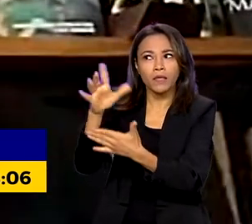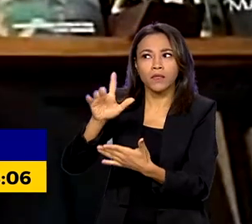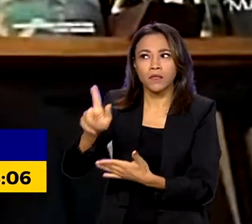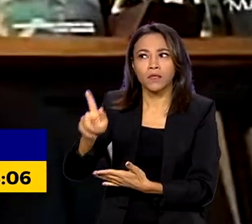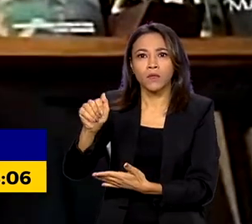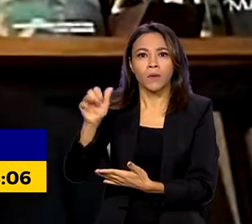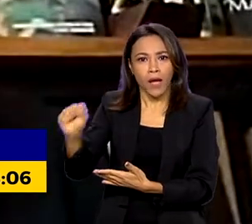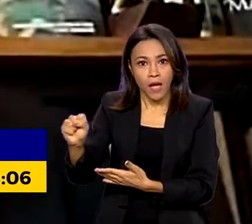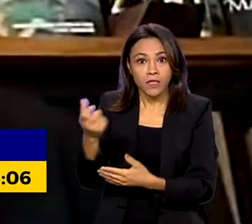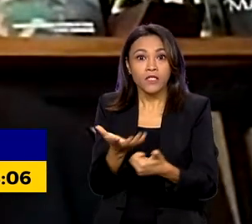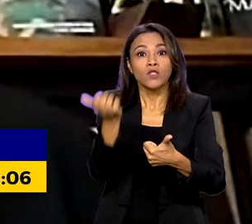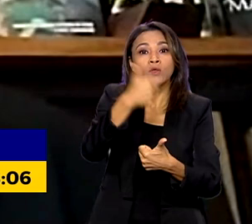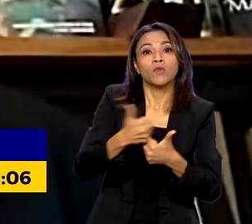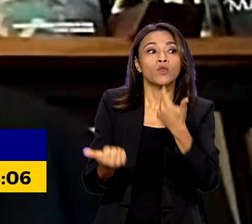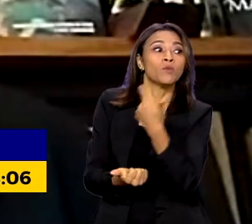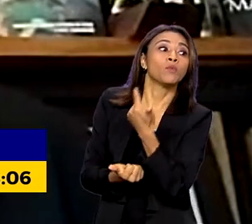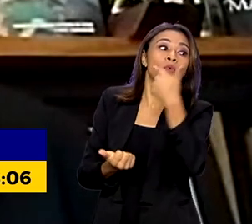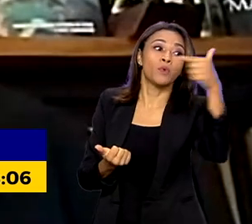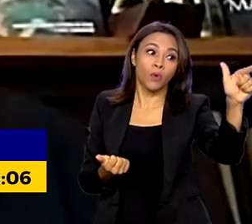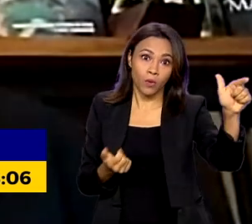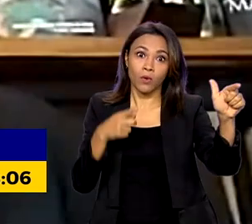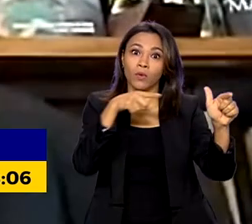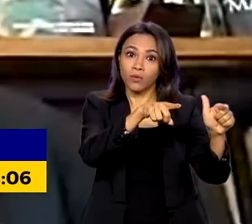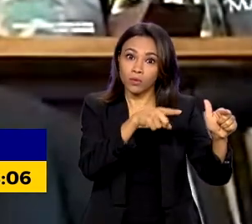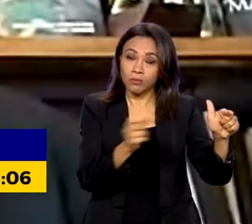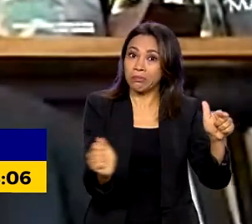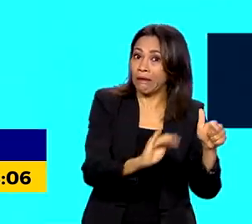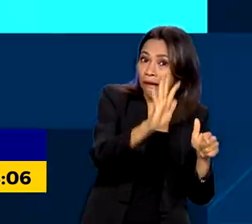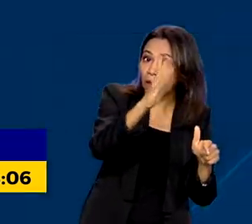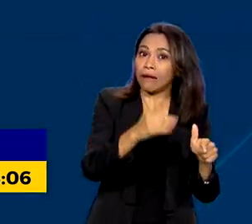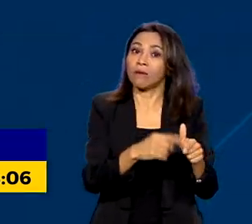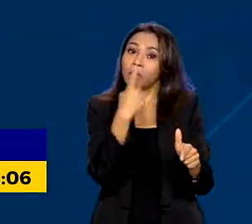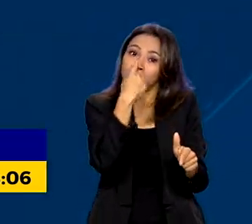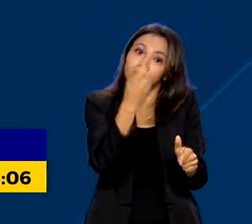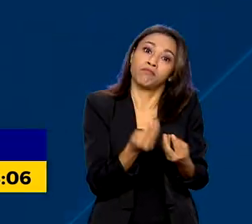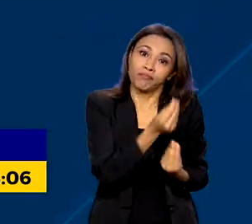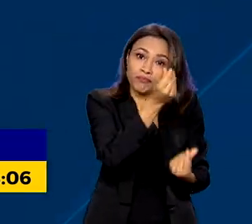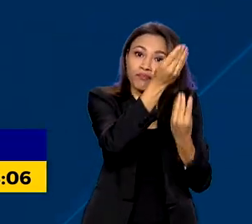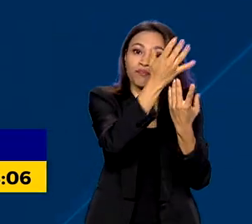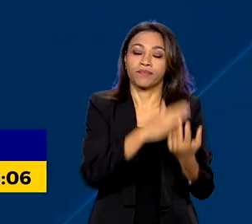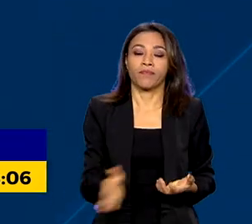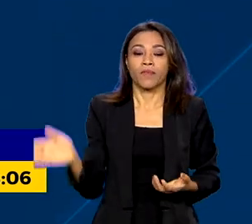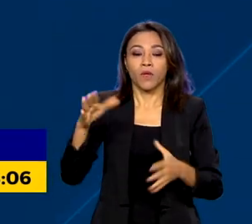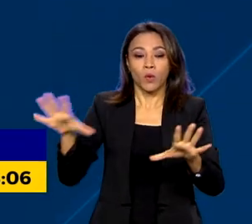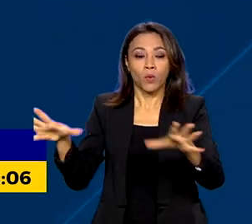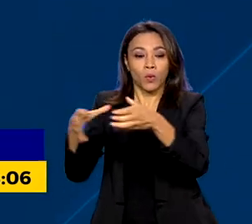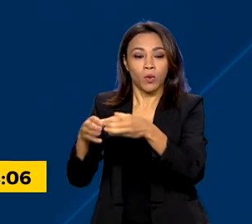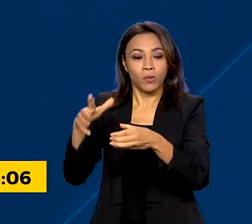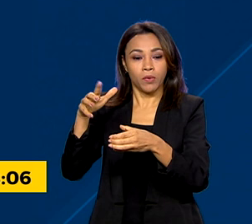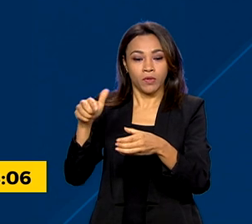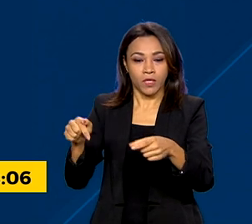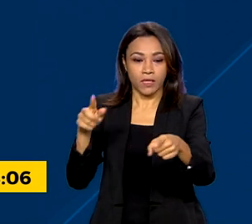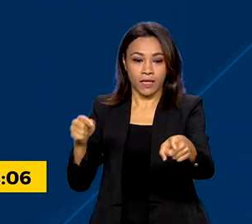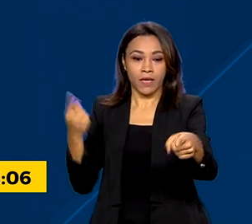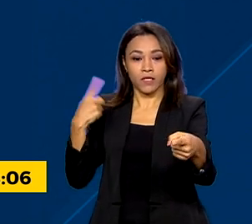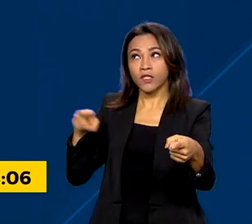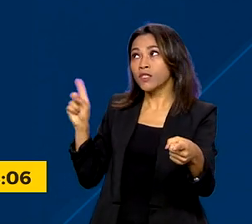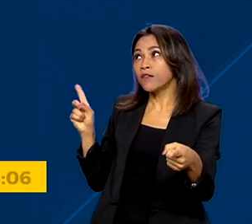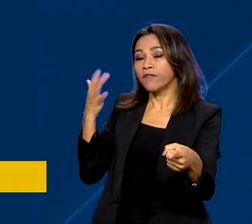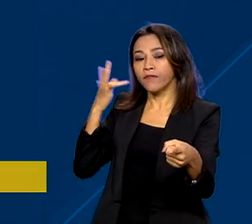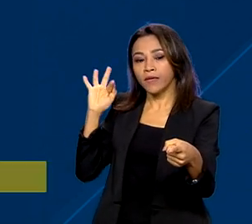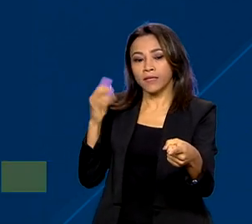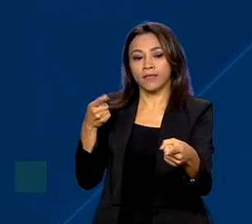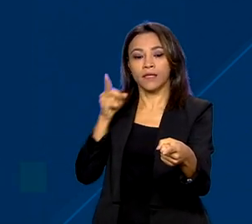por alternativas, ou poluentes ou muito mais caras. O G7 é formado por França, Estados Unidos, Reino Unido,